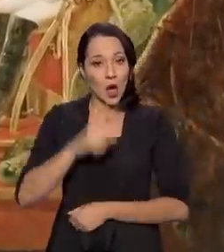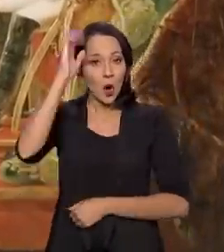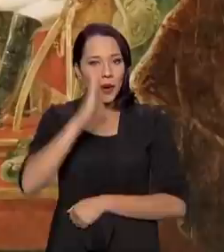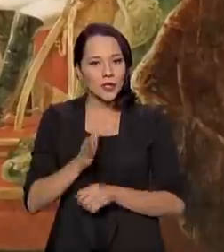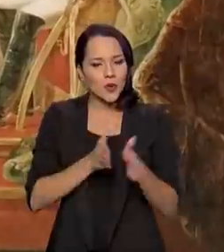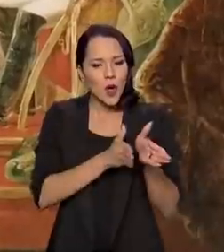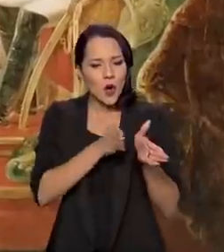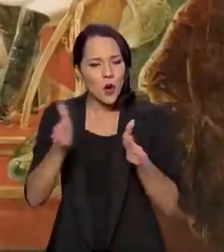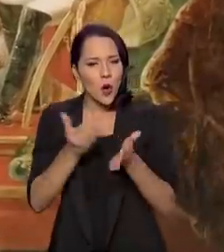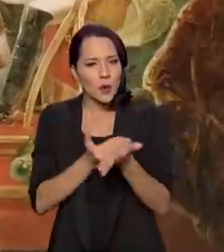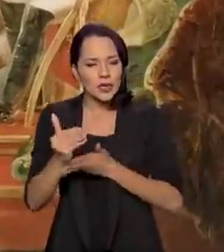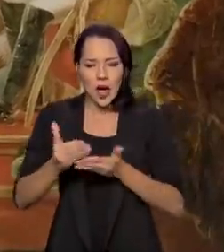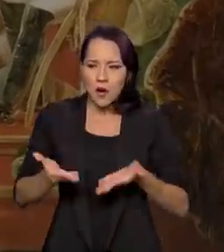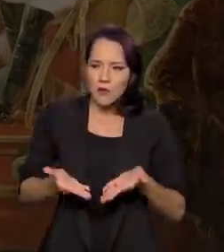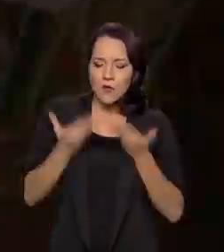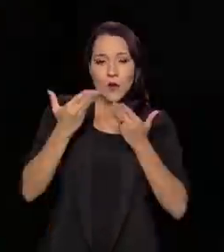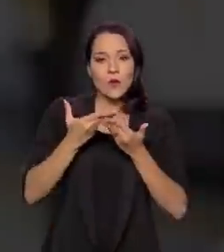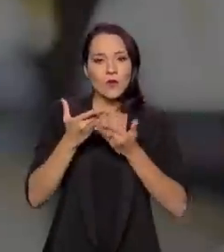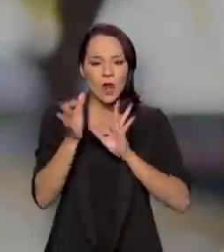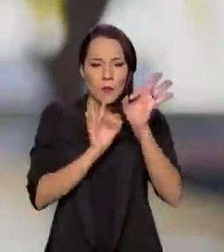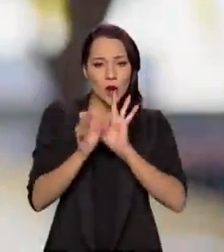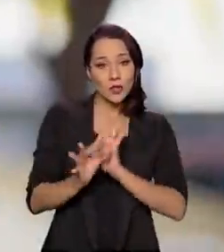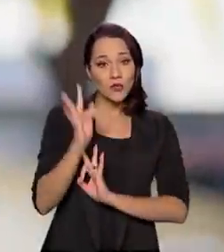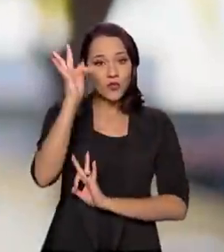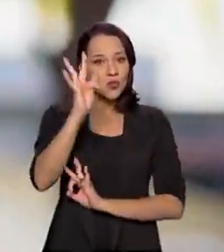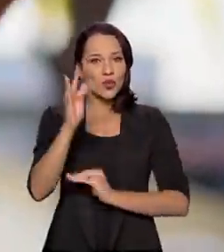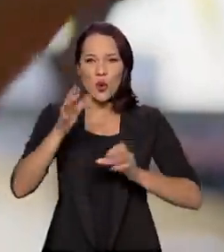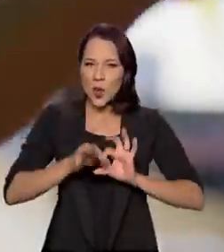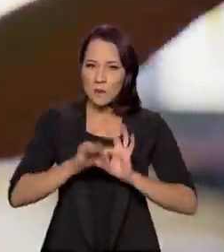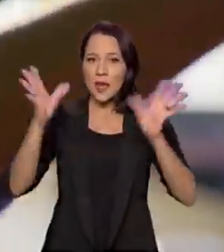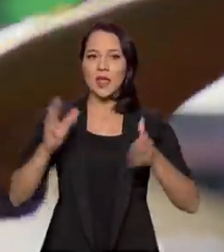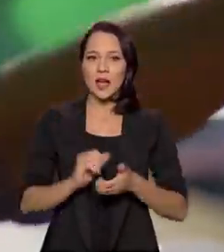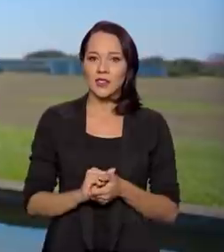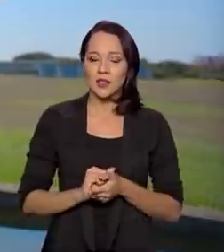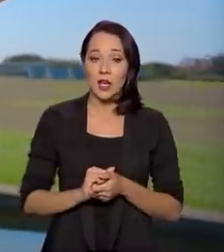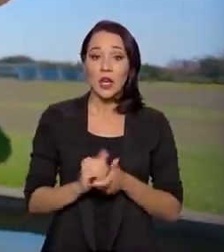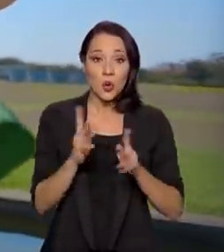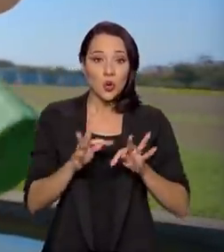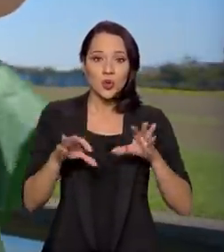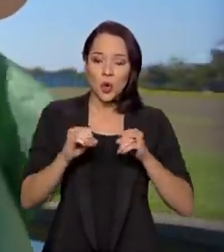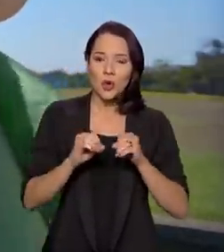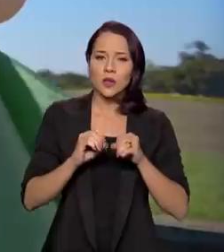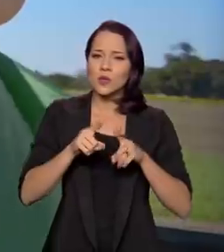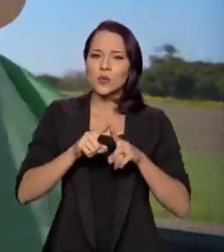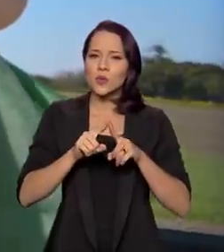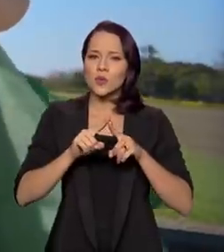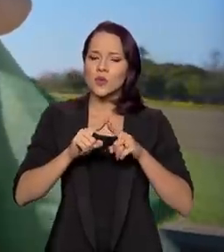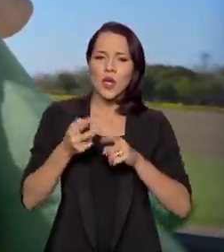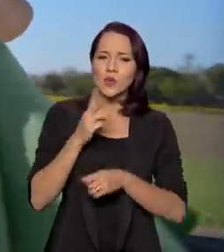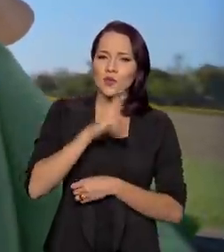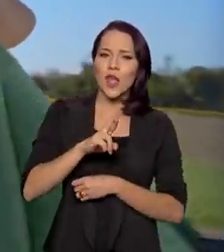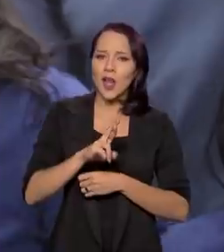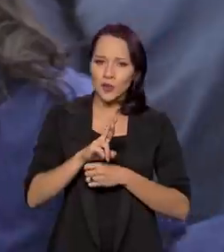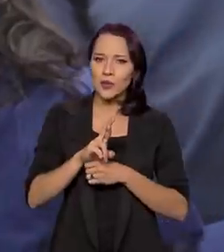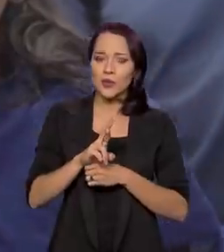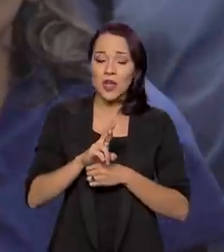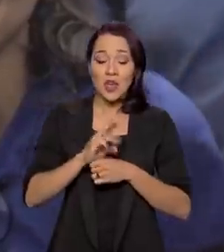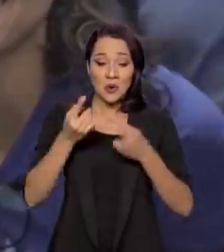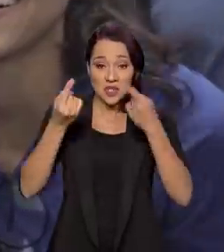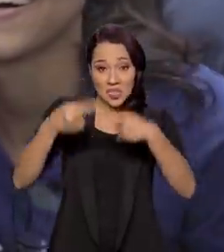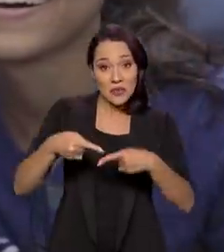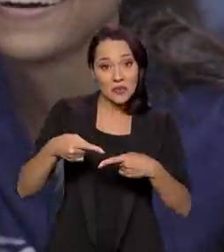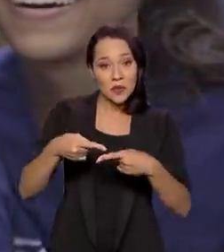passaria a construir seu destino de forma independente, com todas as implicações que isso representa, os